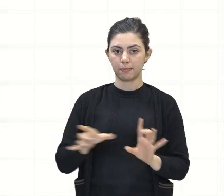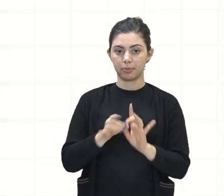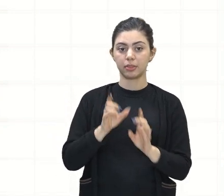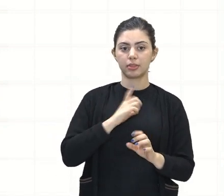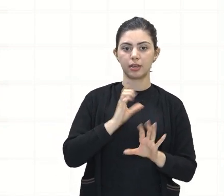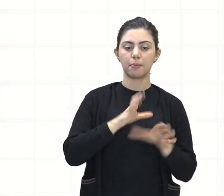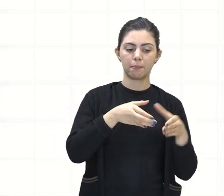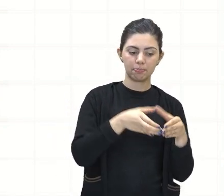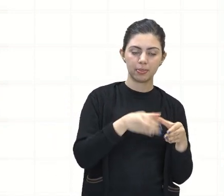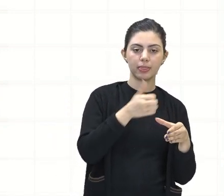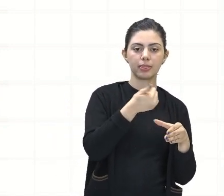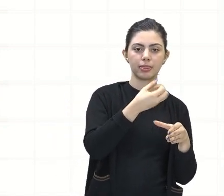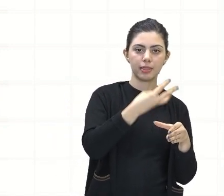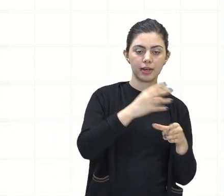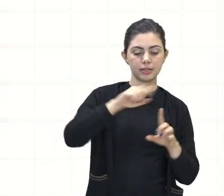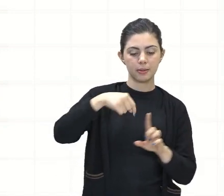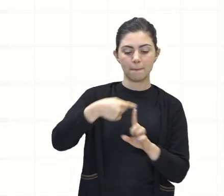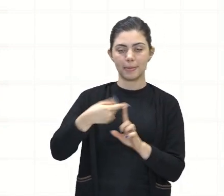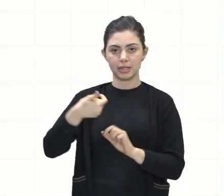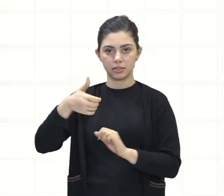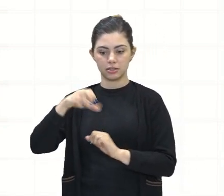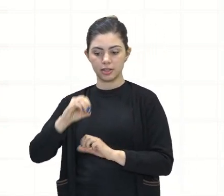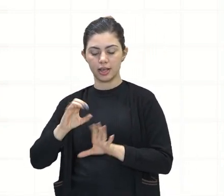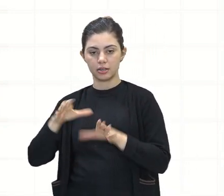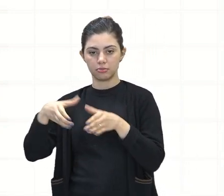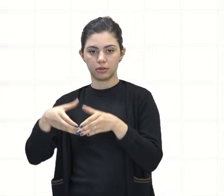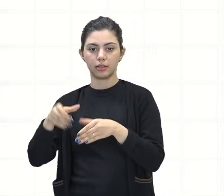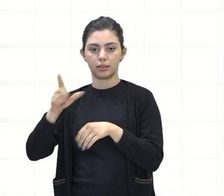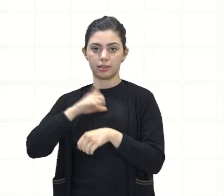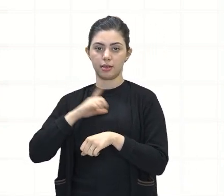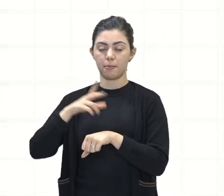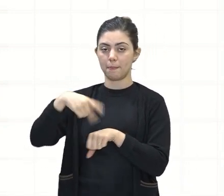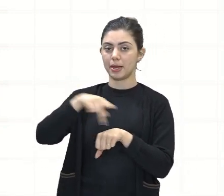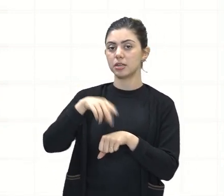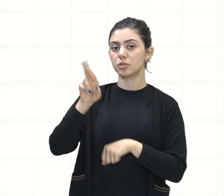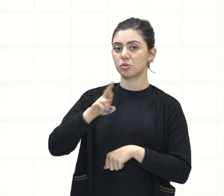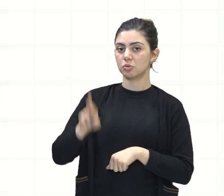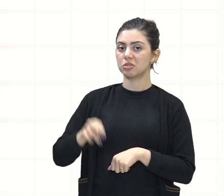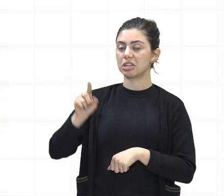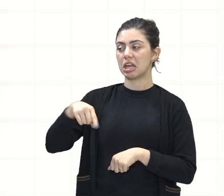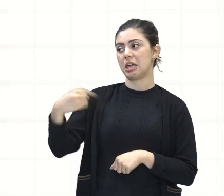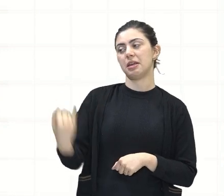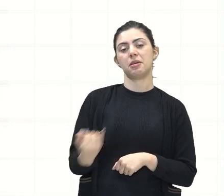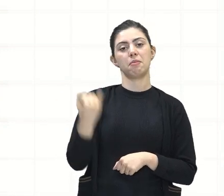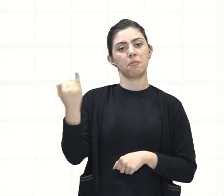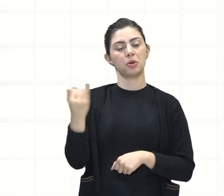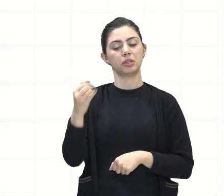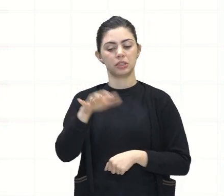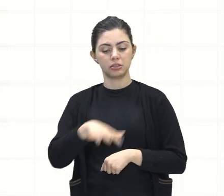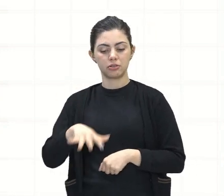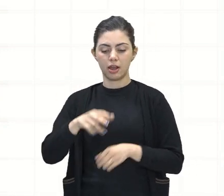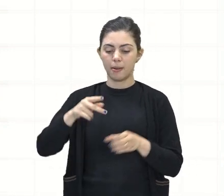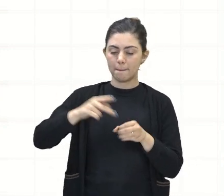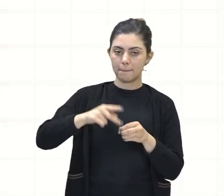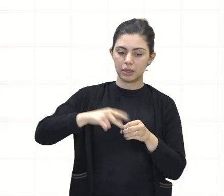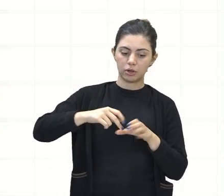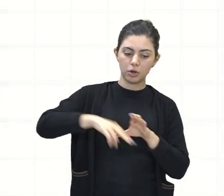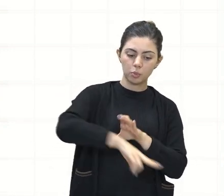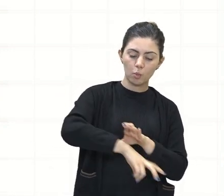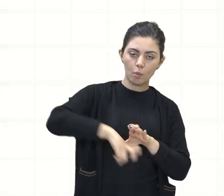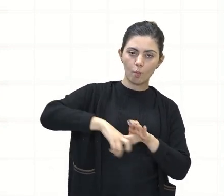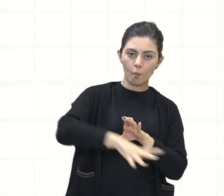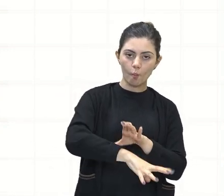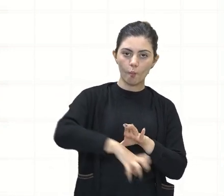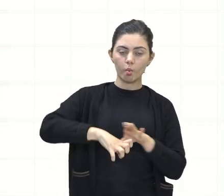países que já estão, mais outros 10 países, está a Rússia, que é um país importante e estratégico na produção de petróleo e gás natural, em